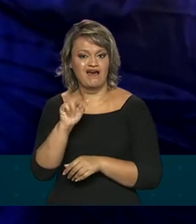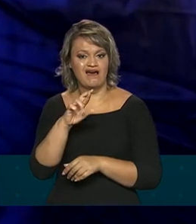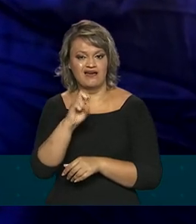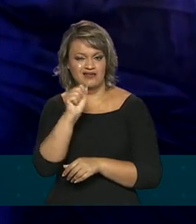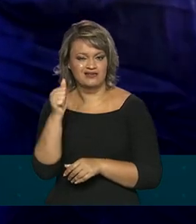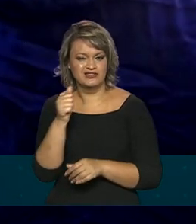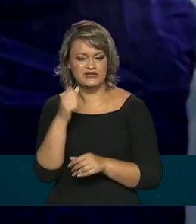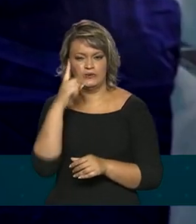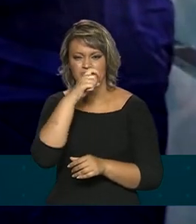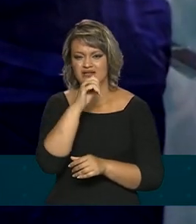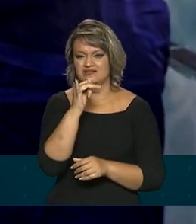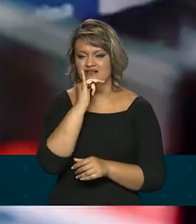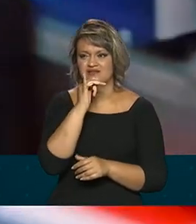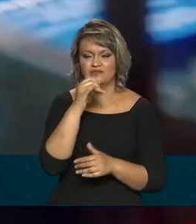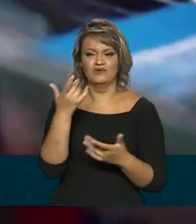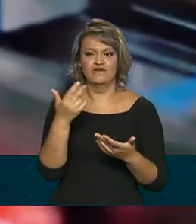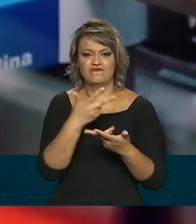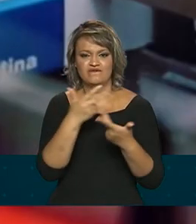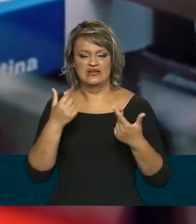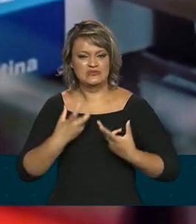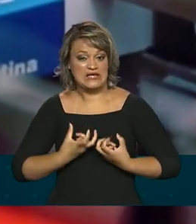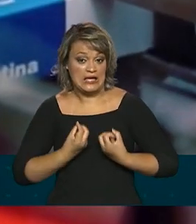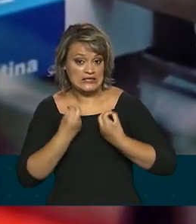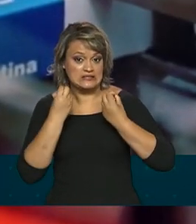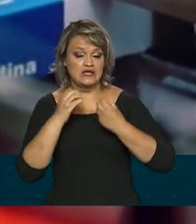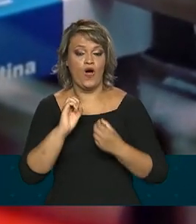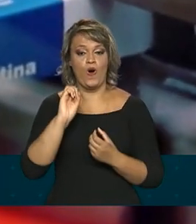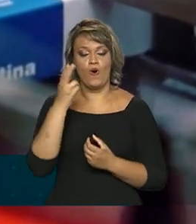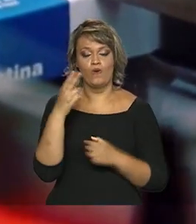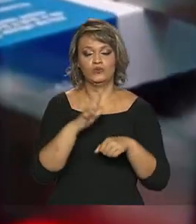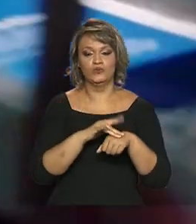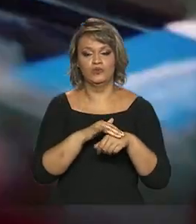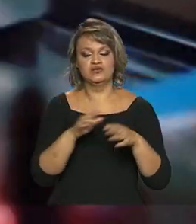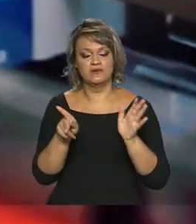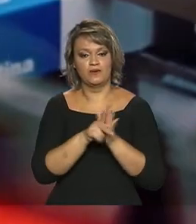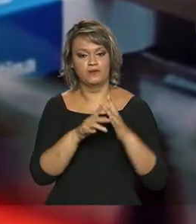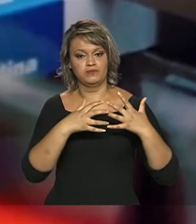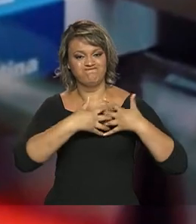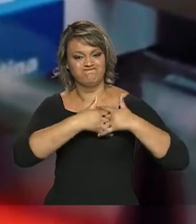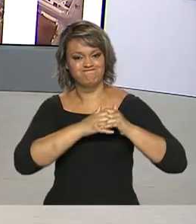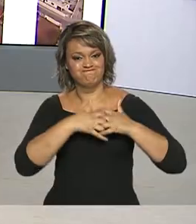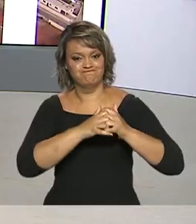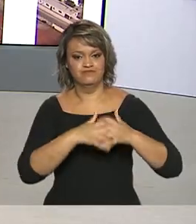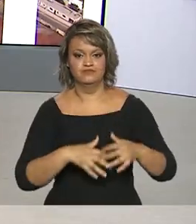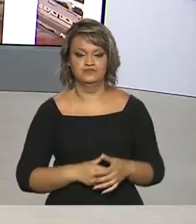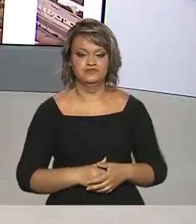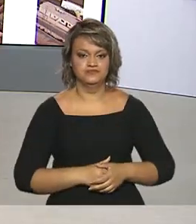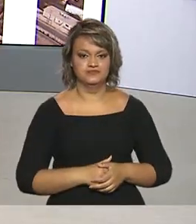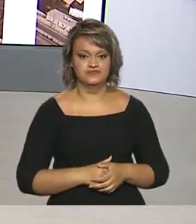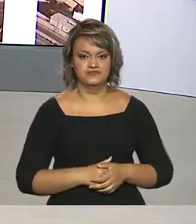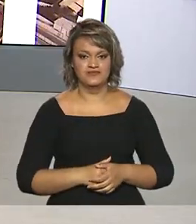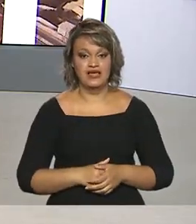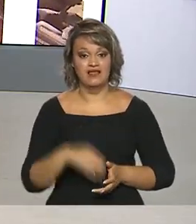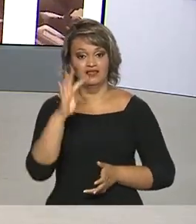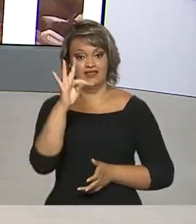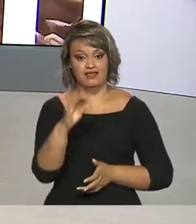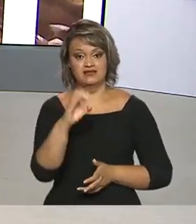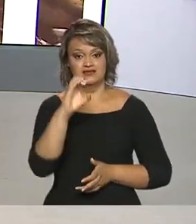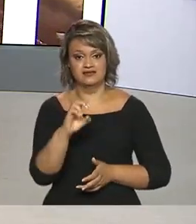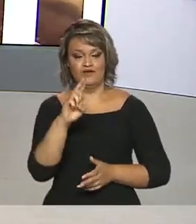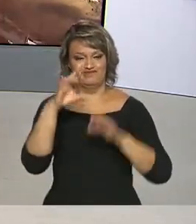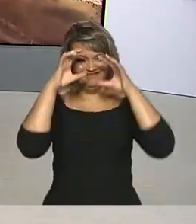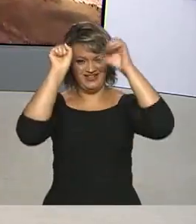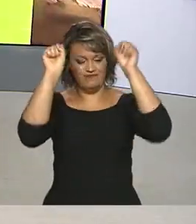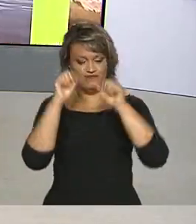complexas, como diversos tipos de câncer e doenças cardiovasculares. O Tribunal de Contas da